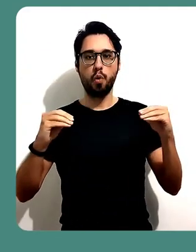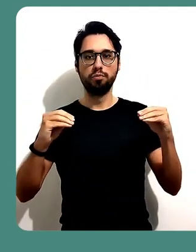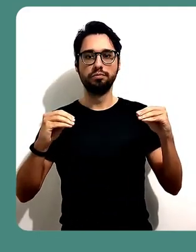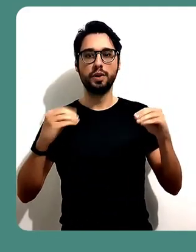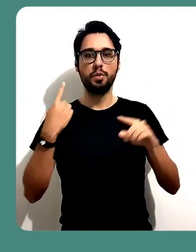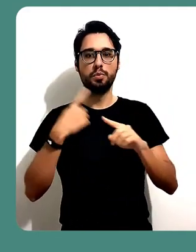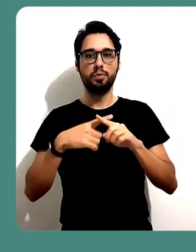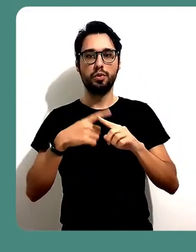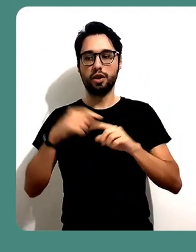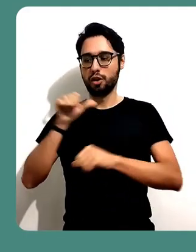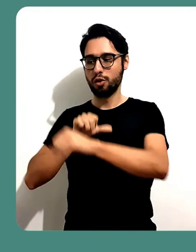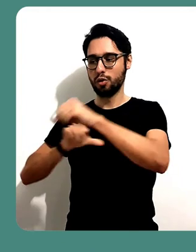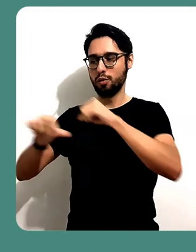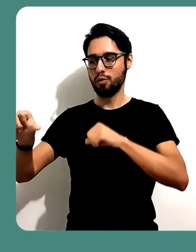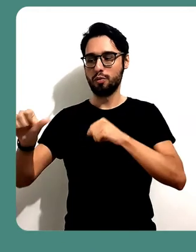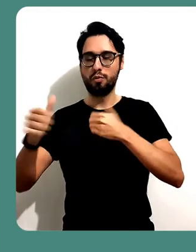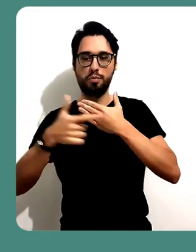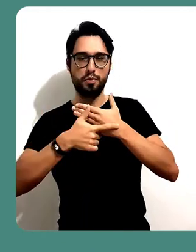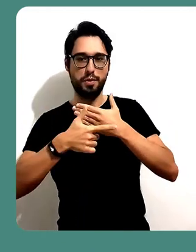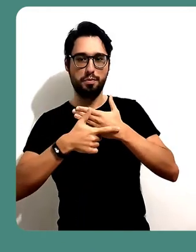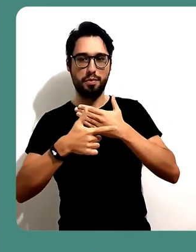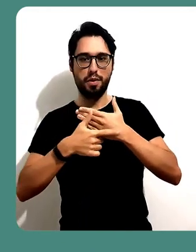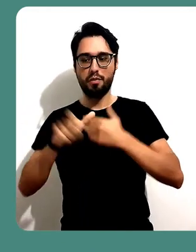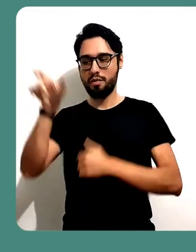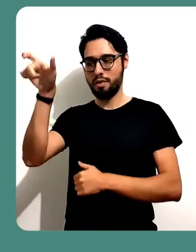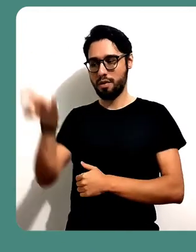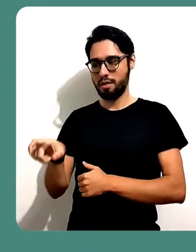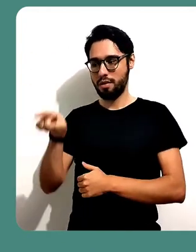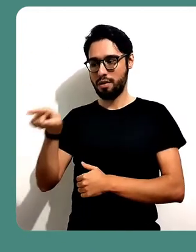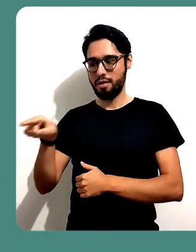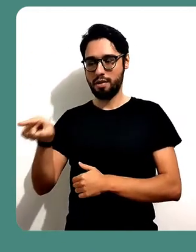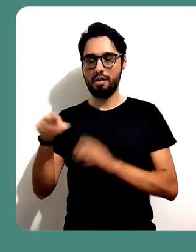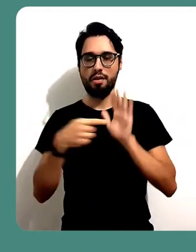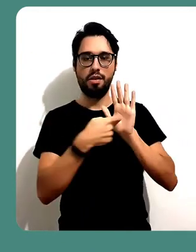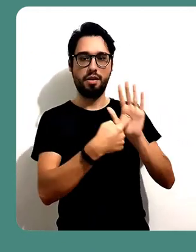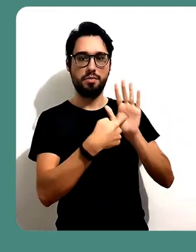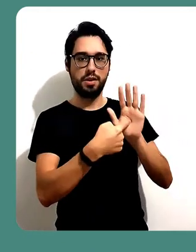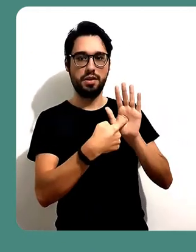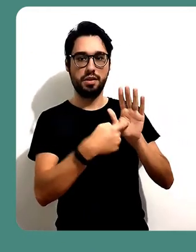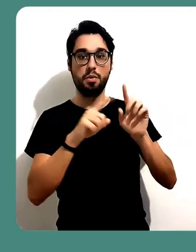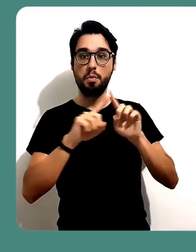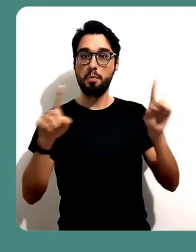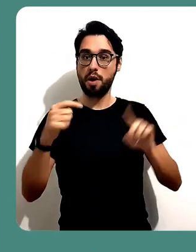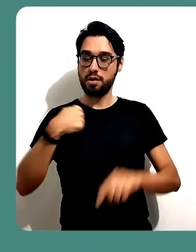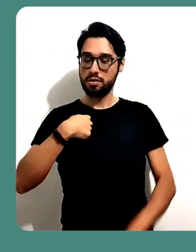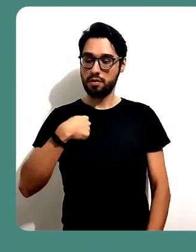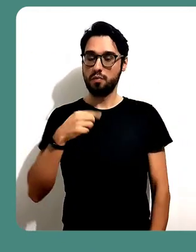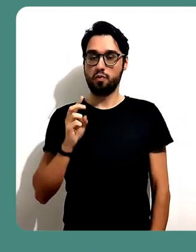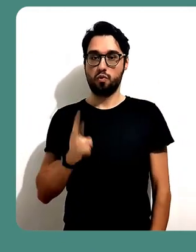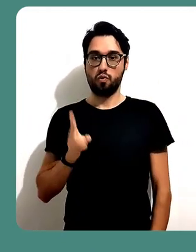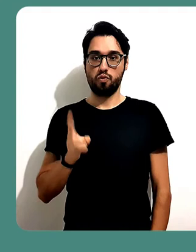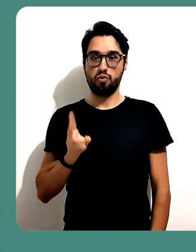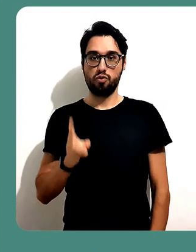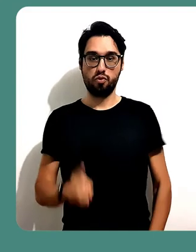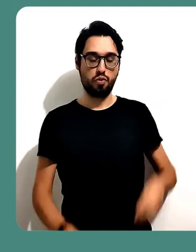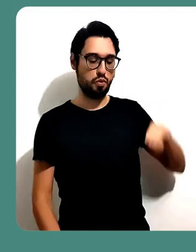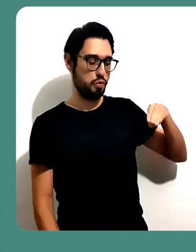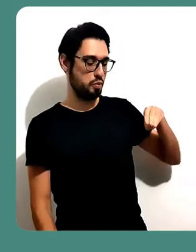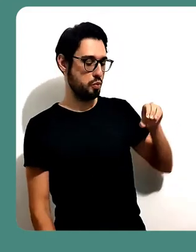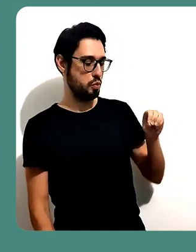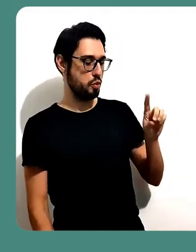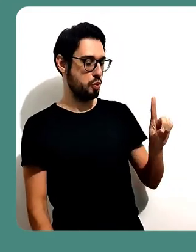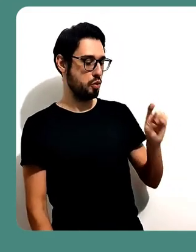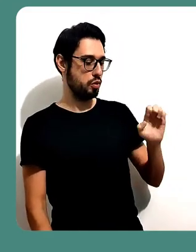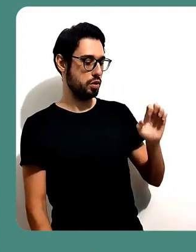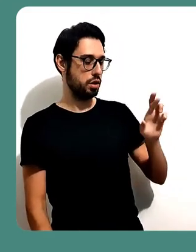essas opções apareceram na tela dele agora. Contudo, eu continuo sendo o moderador